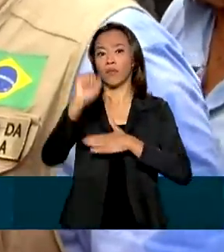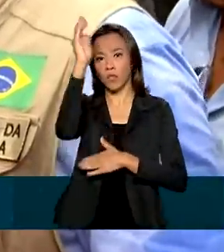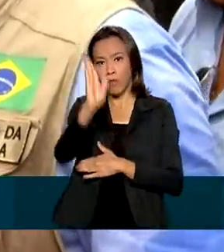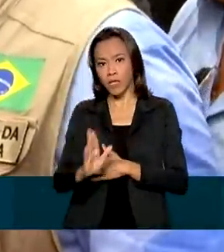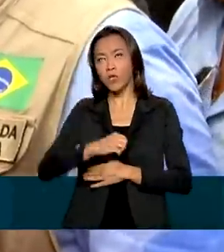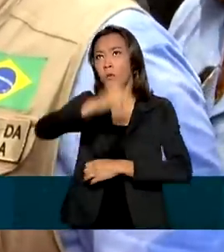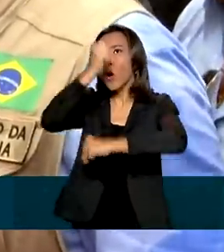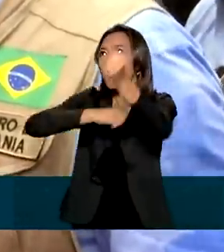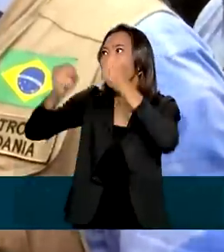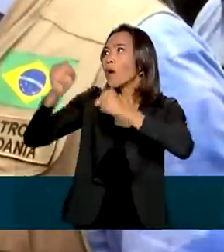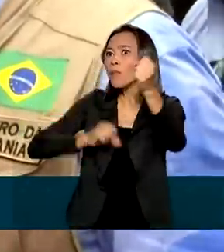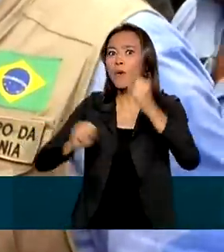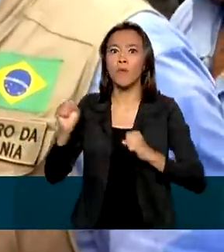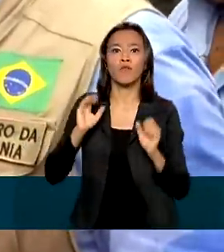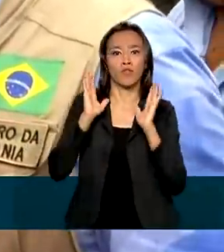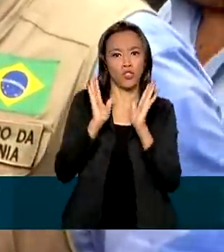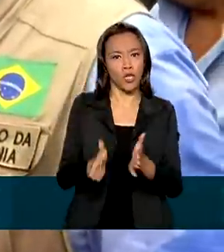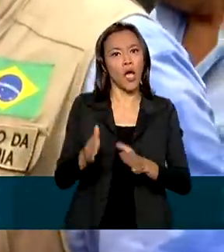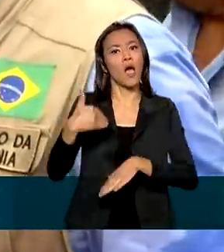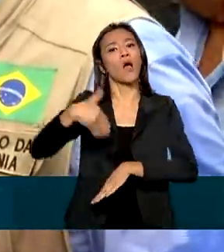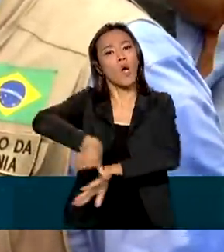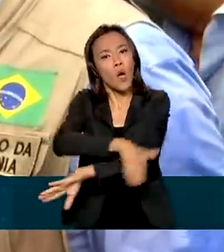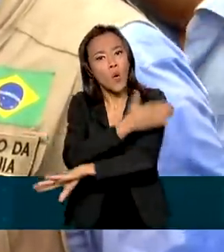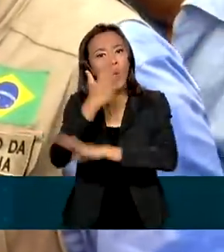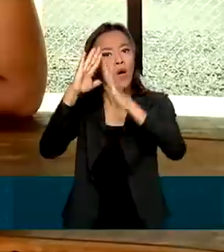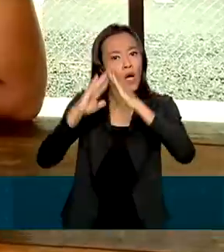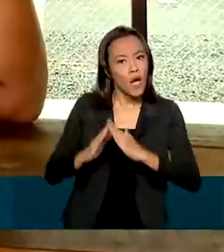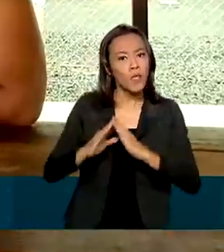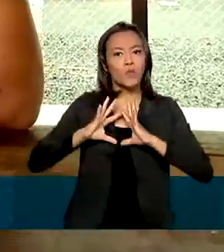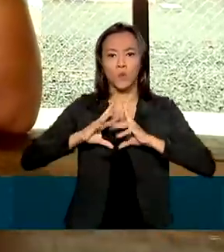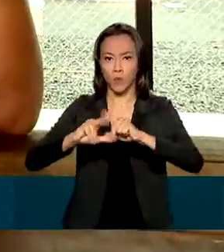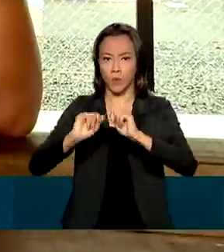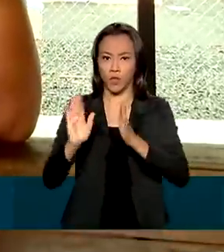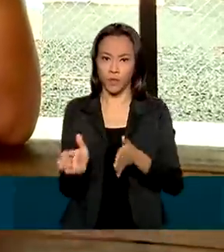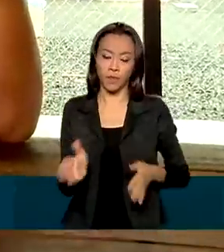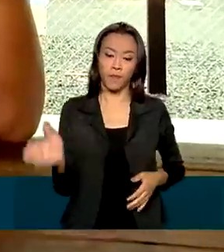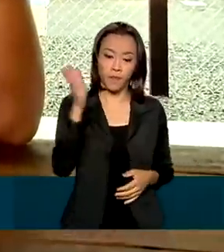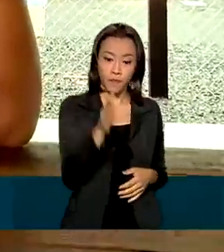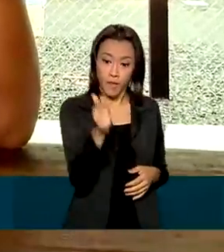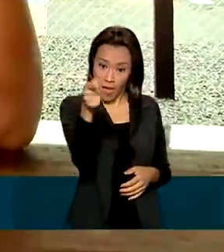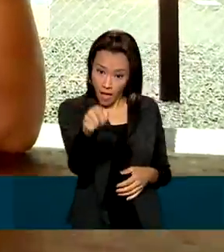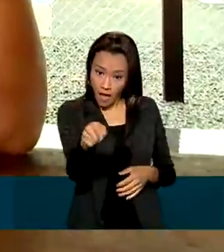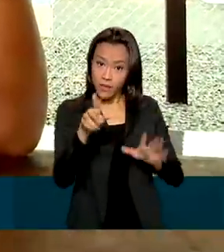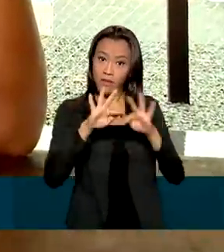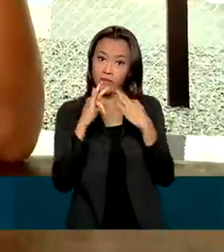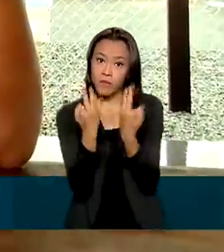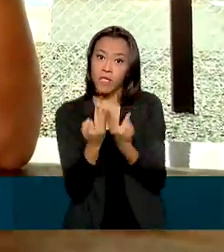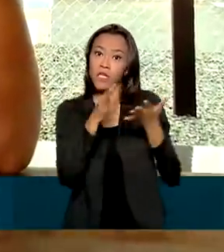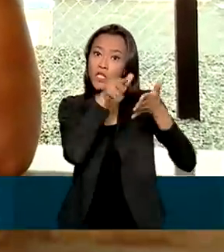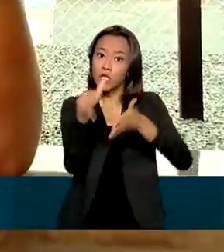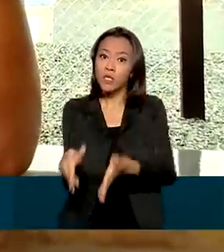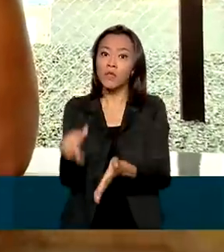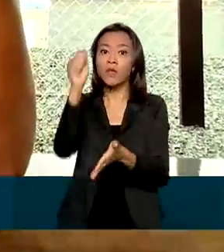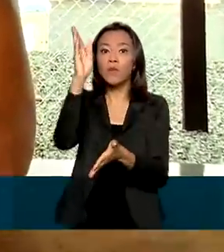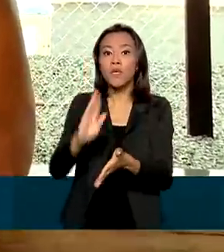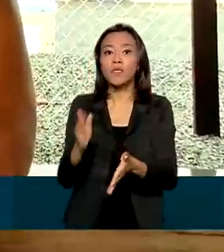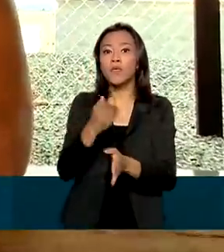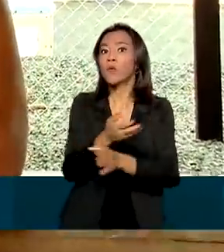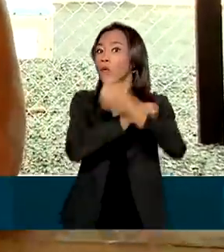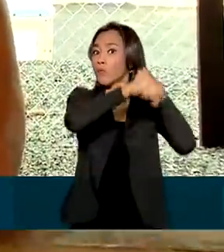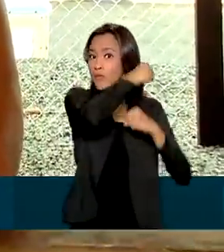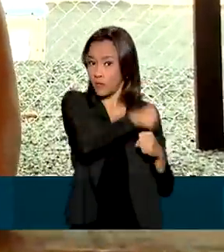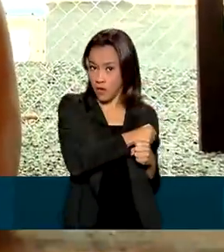interiorizados, já com endereço, já com ocupação. Essa família venezuelana chegou ao Brasil no início do ano